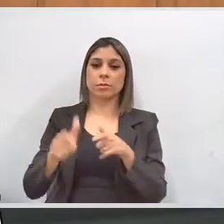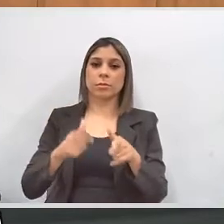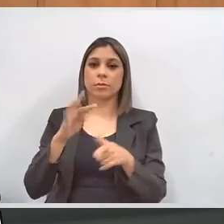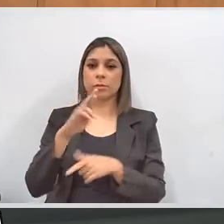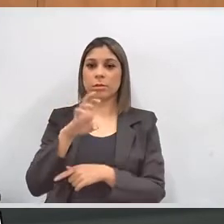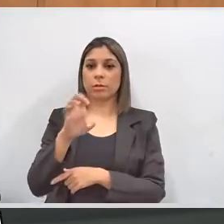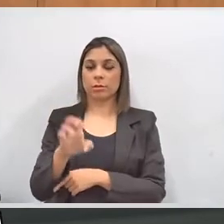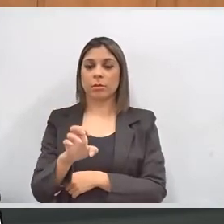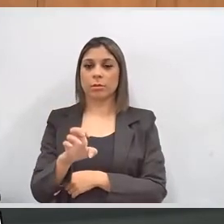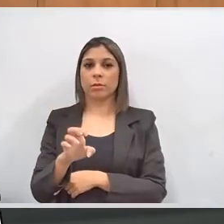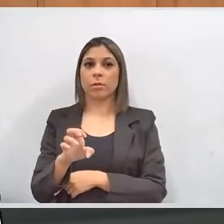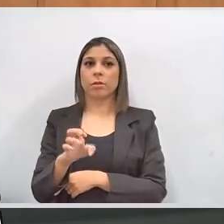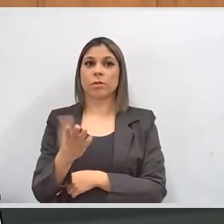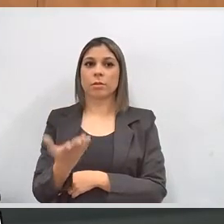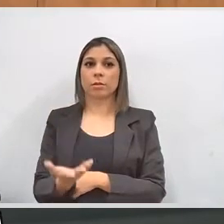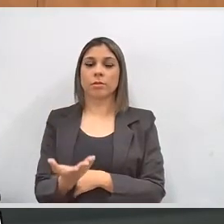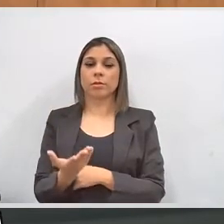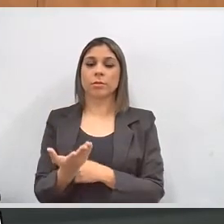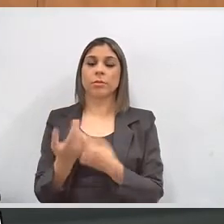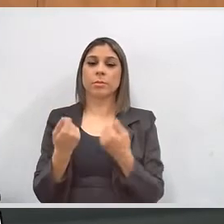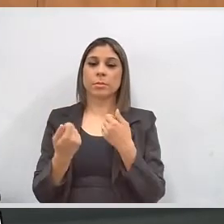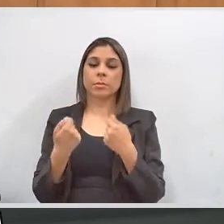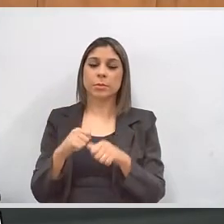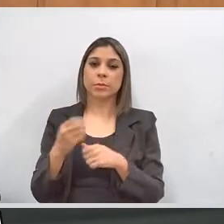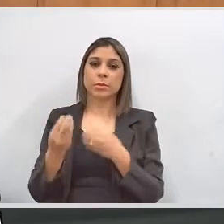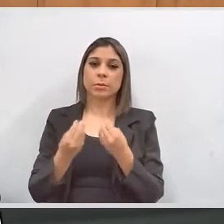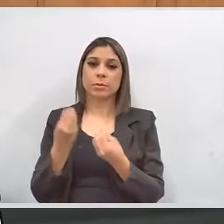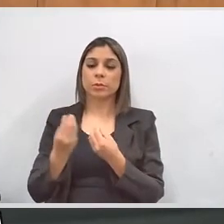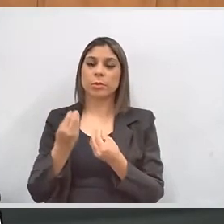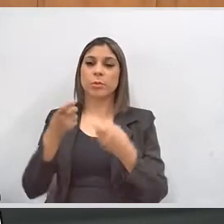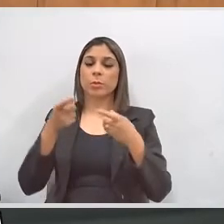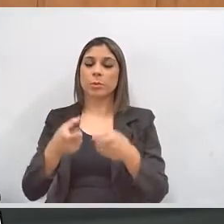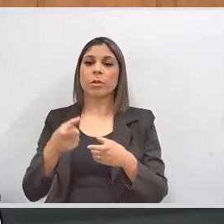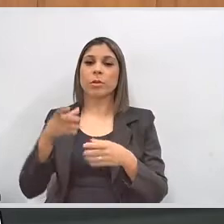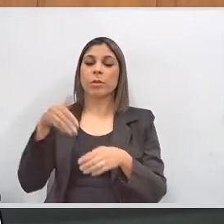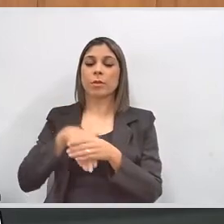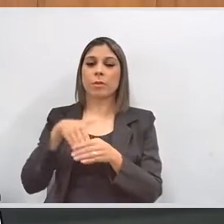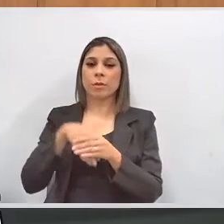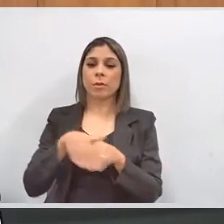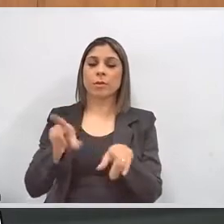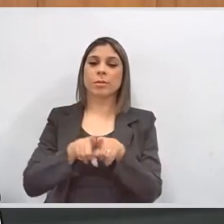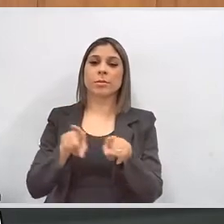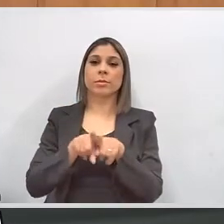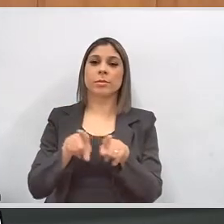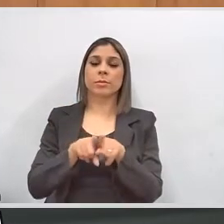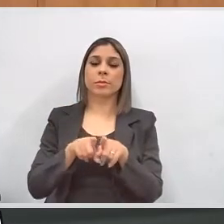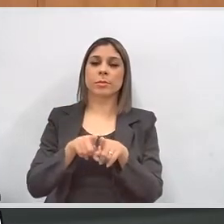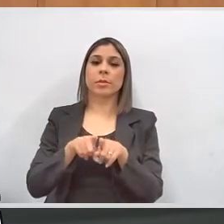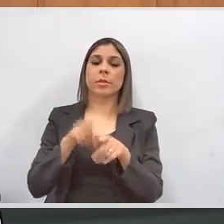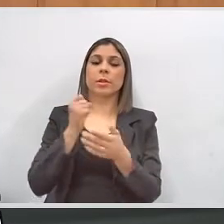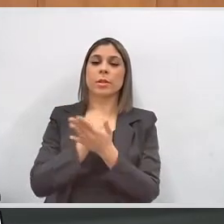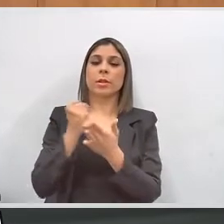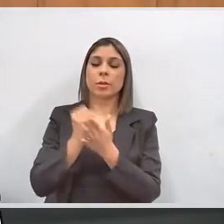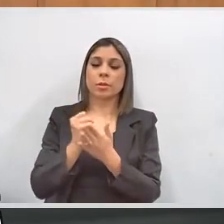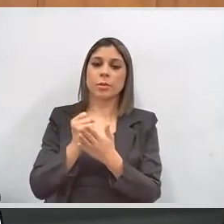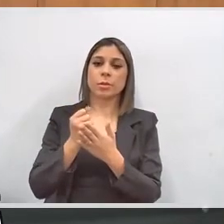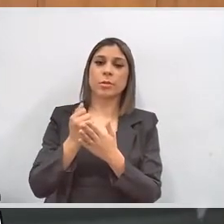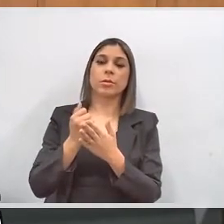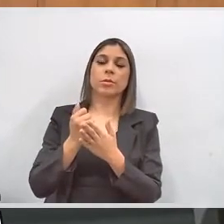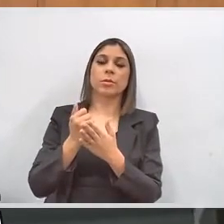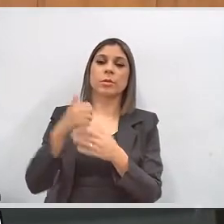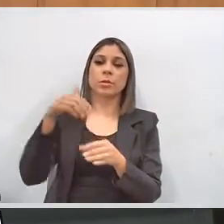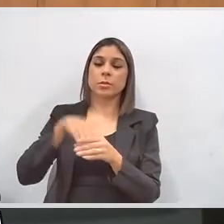ambientar todos os locais de votação e também os cartórios eleitorais para